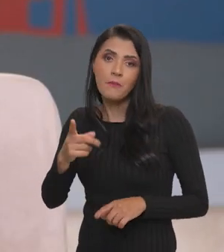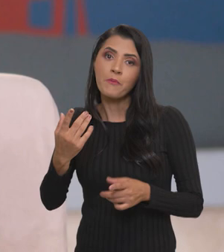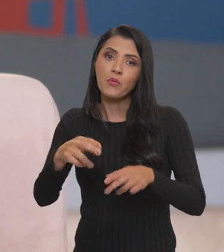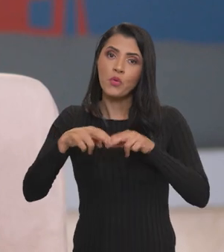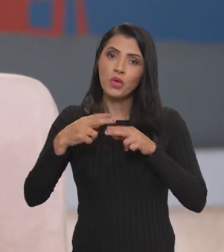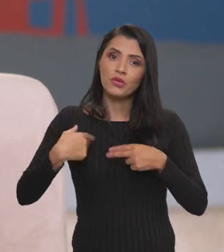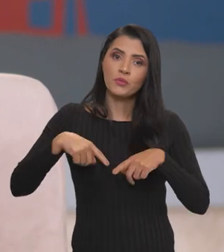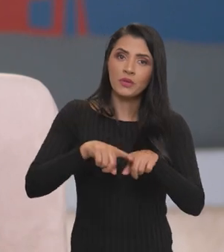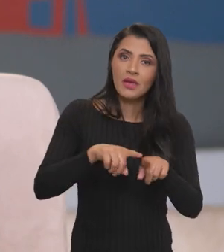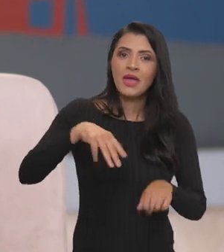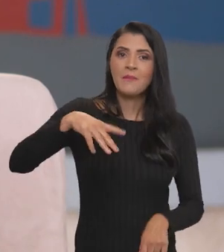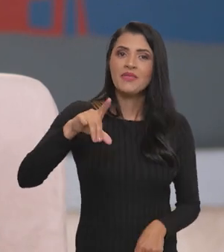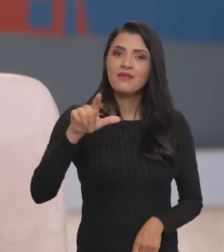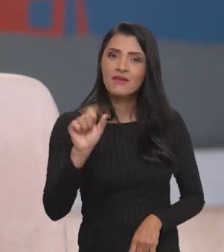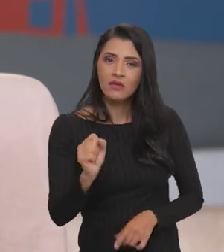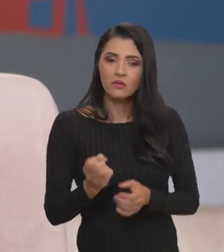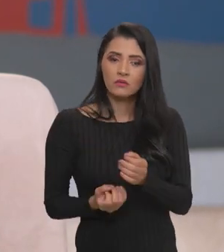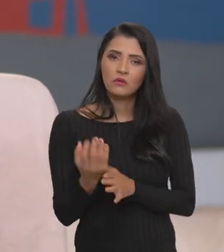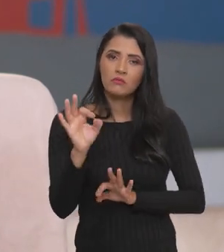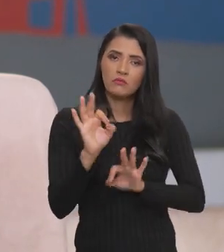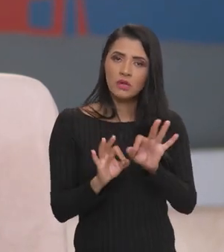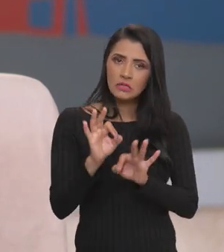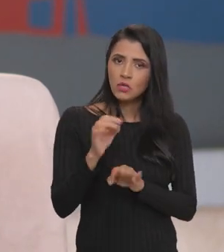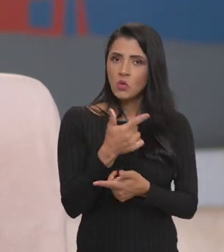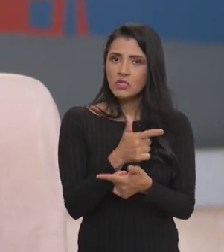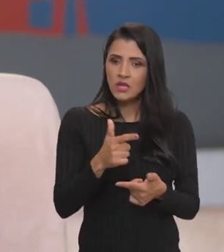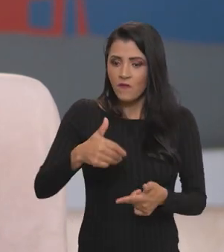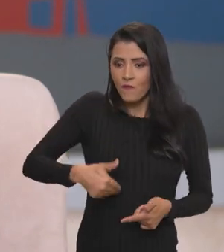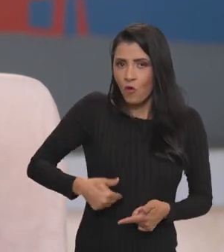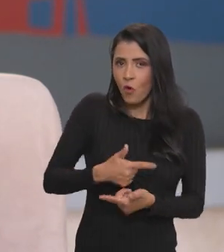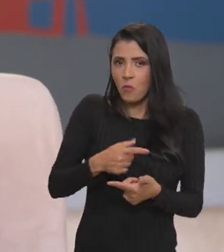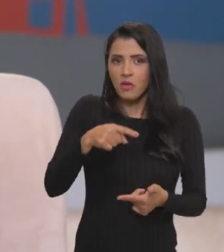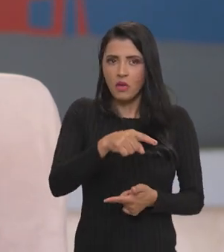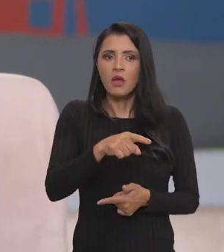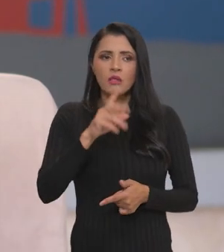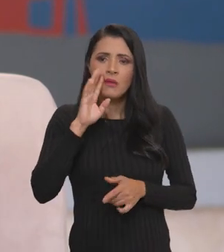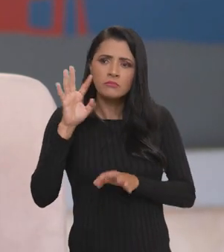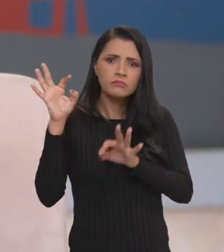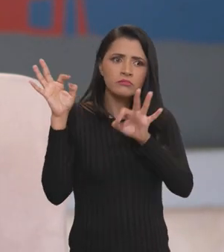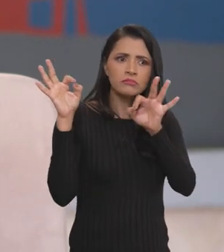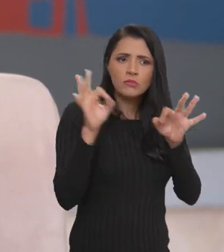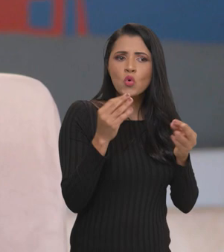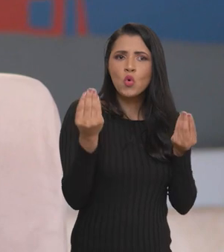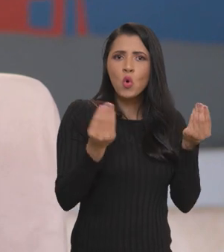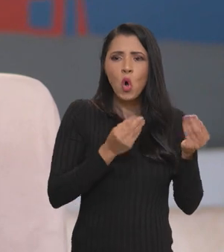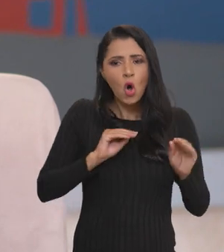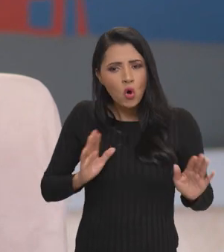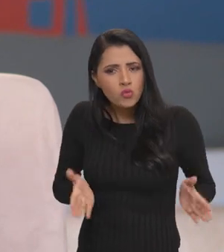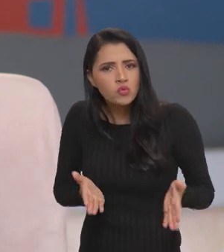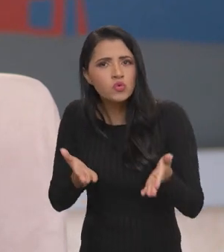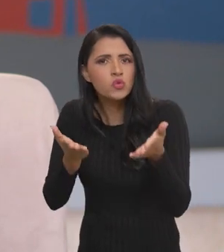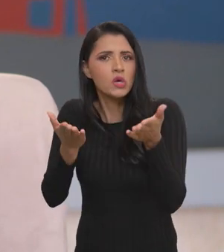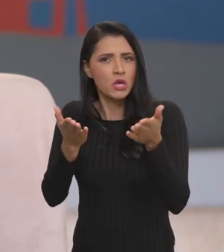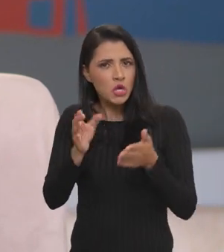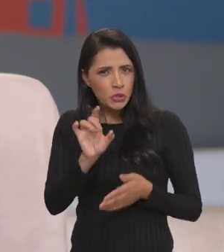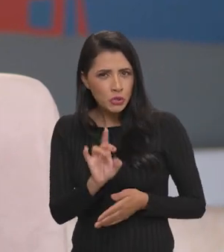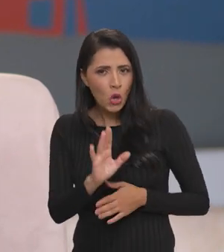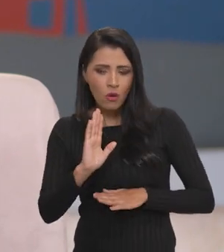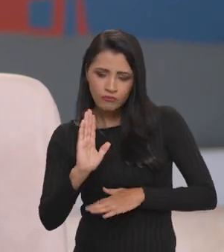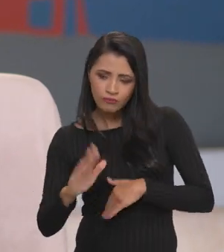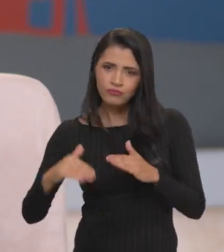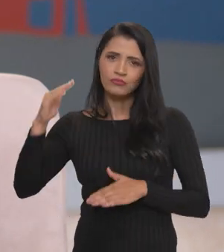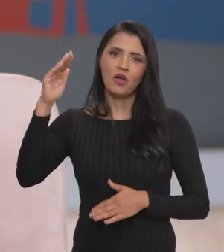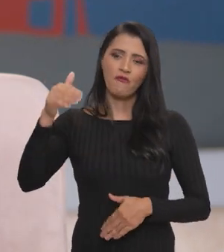em parceria com o MDS na construção do Plano Brasil Sem Fome, que ele tem uma visão inteira sobre como a gente vai impulsionar, não só